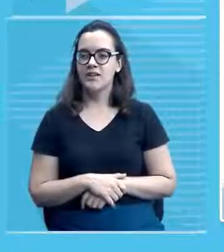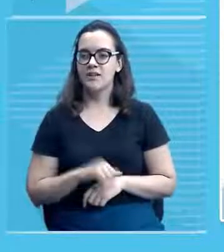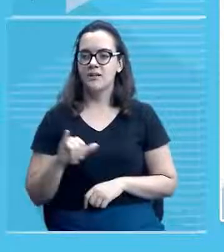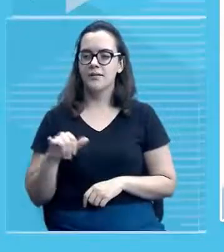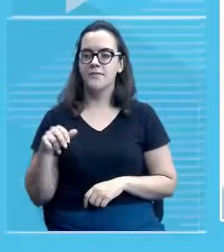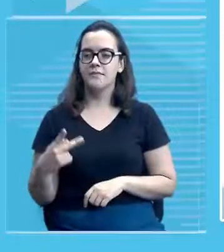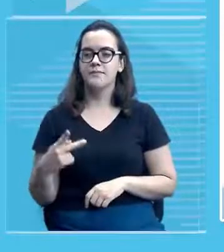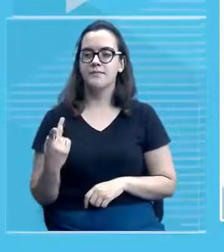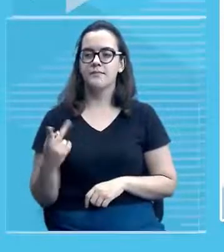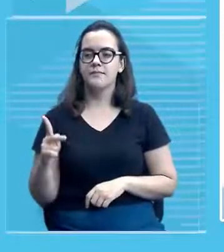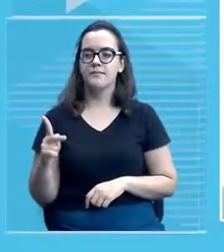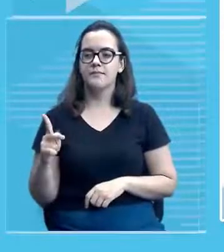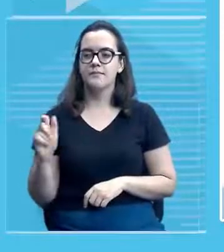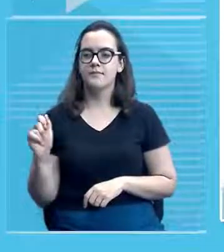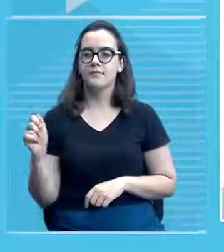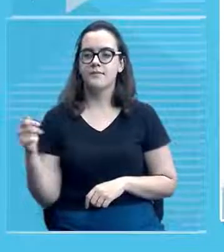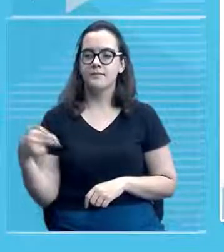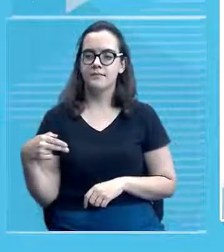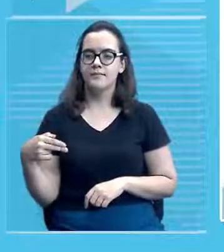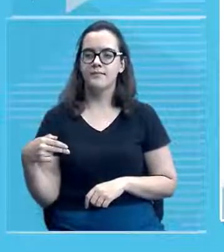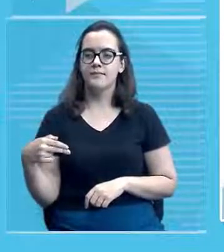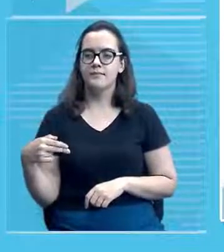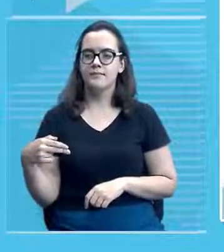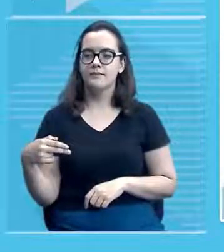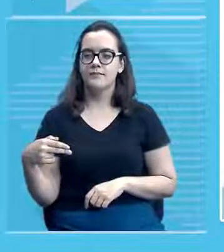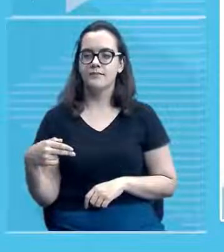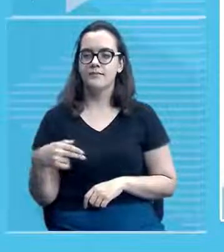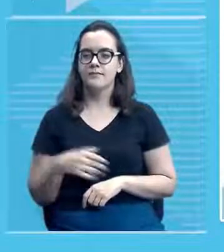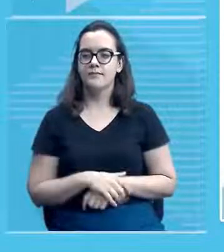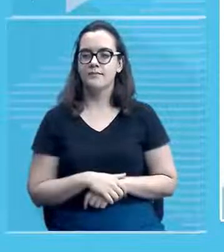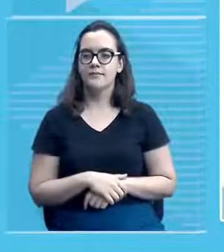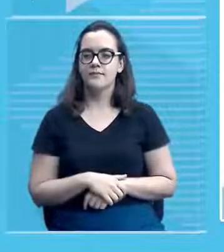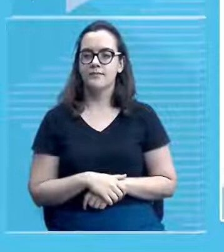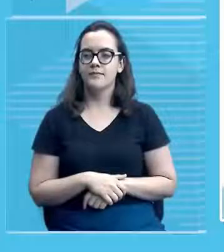direita do vídeo de vocês né? aqui é a igreja